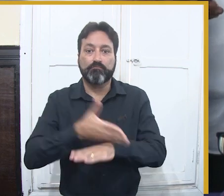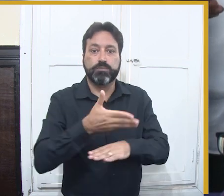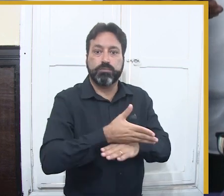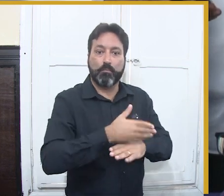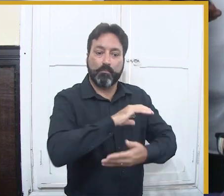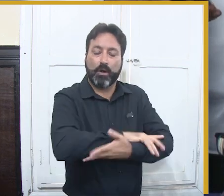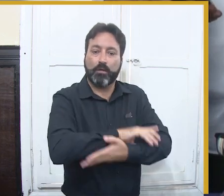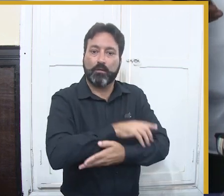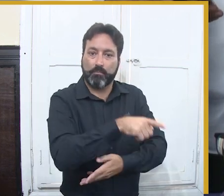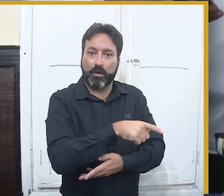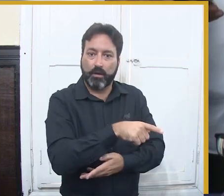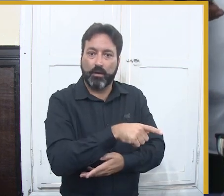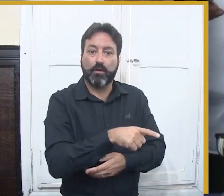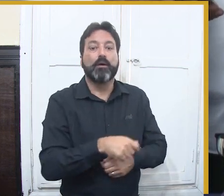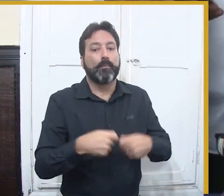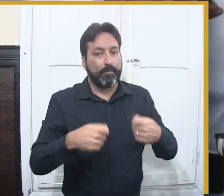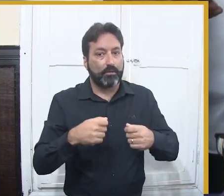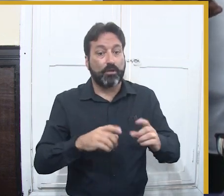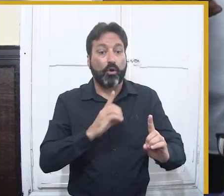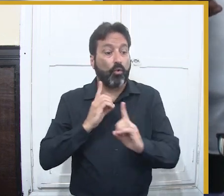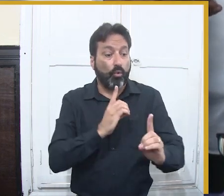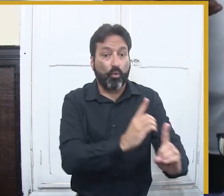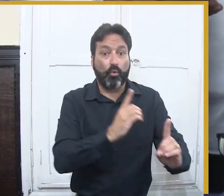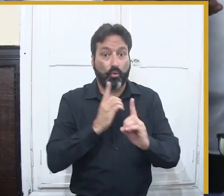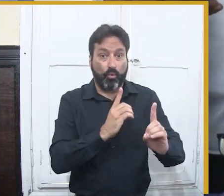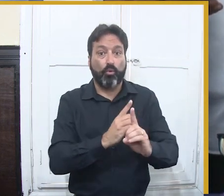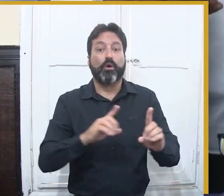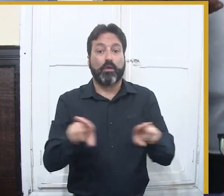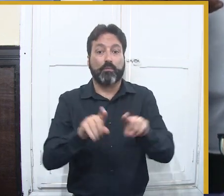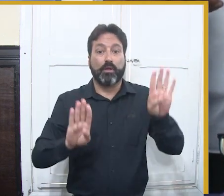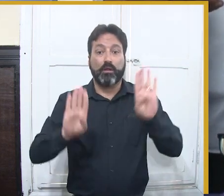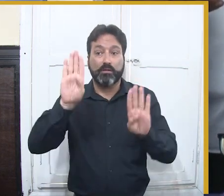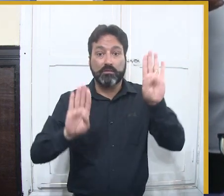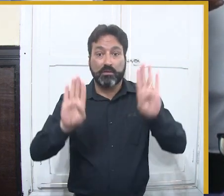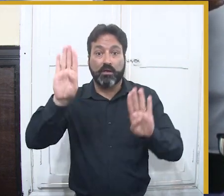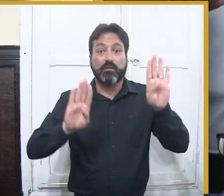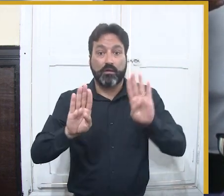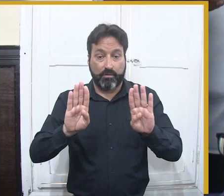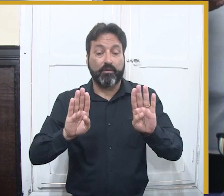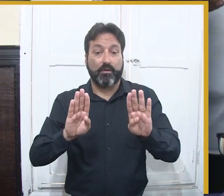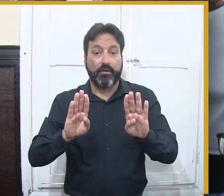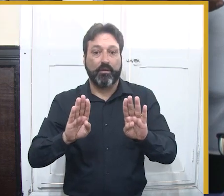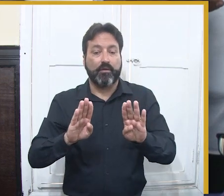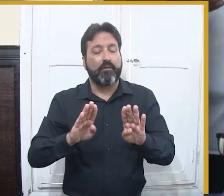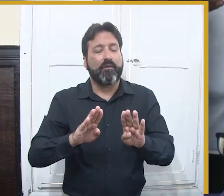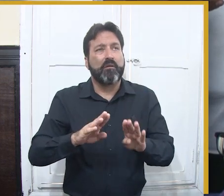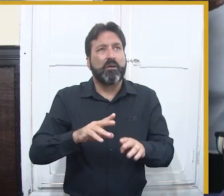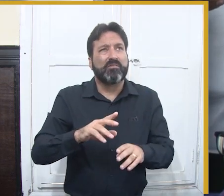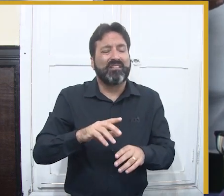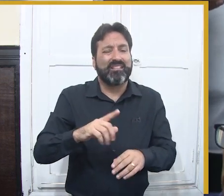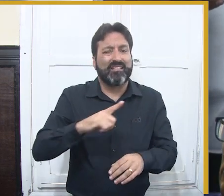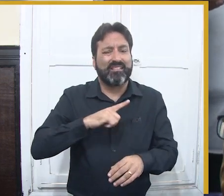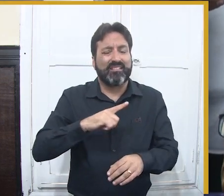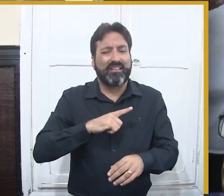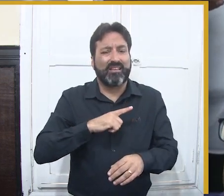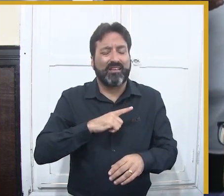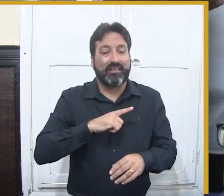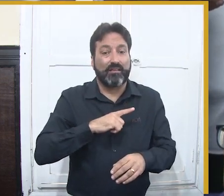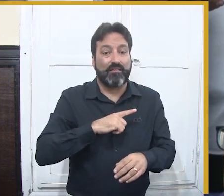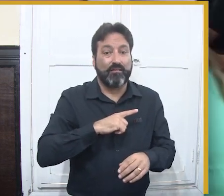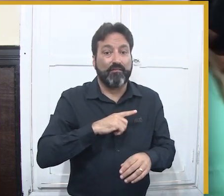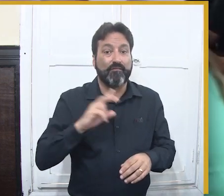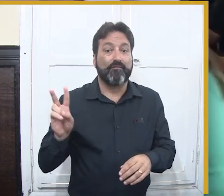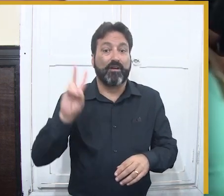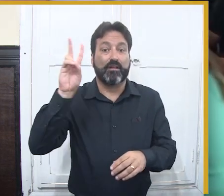fruto da venda de camarotes, fruto da venda de ingressos, portanto, essas empresas, a empresa que